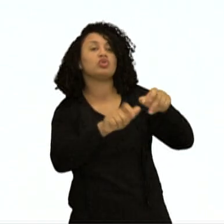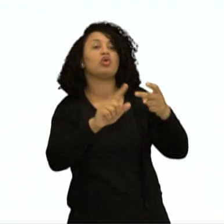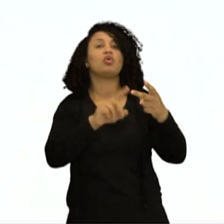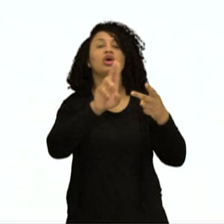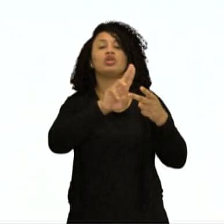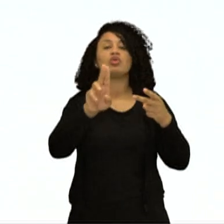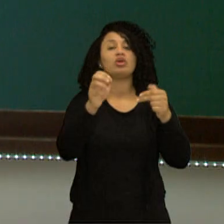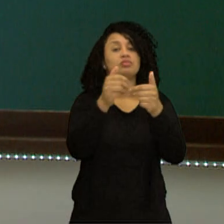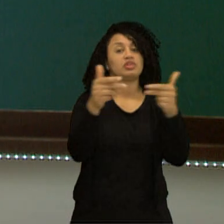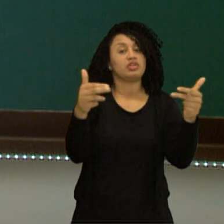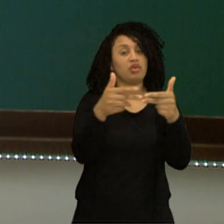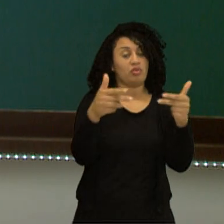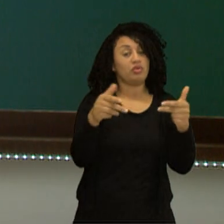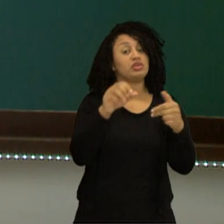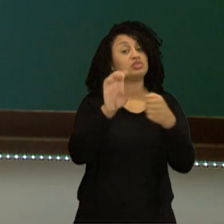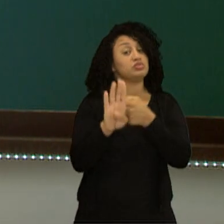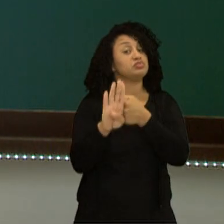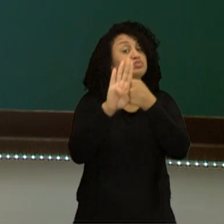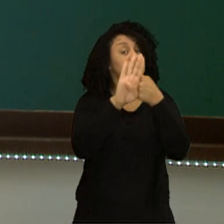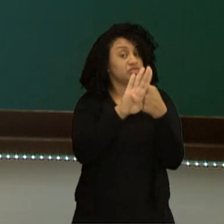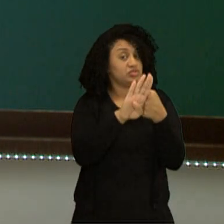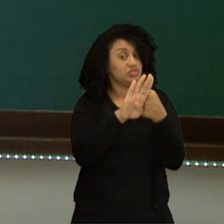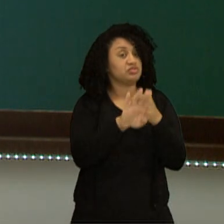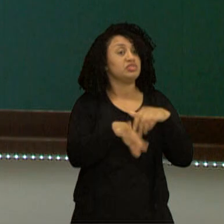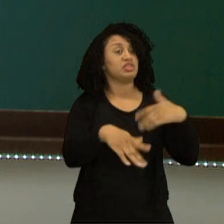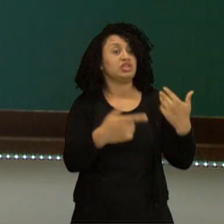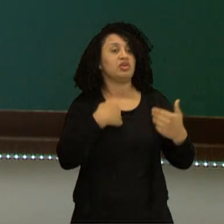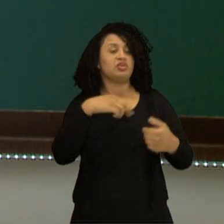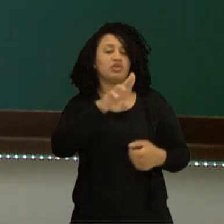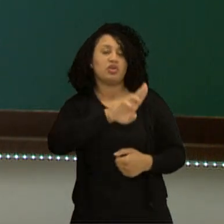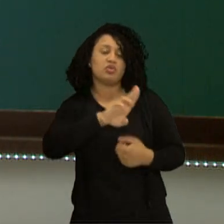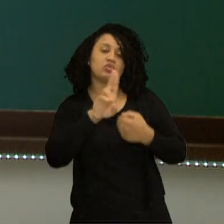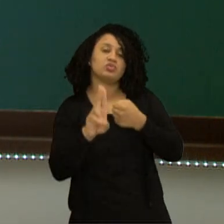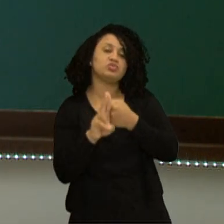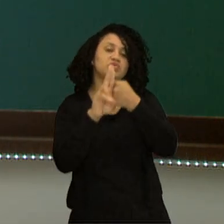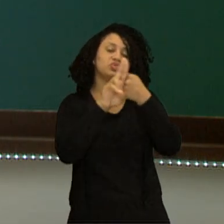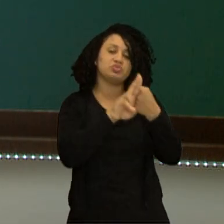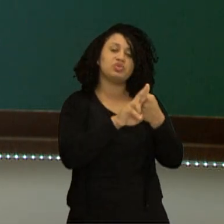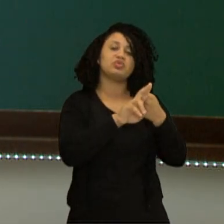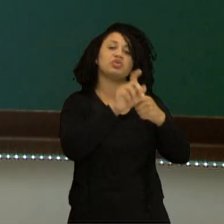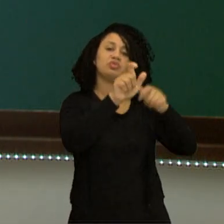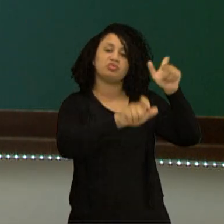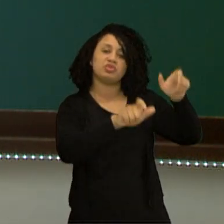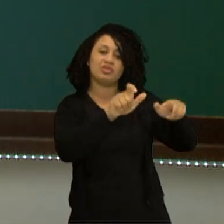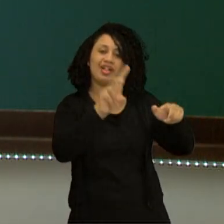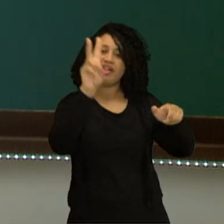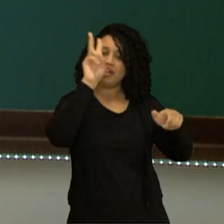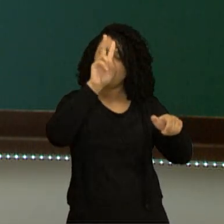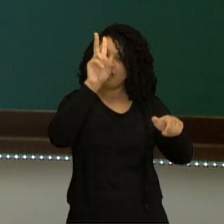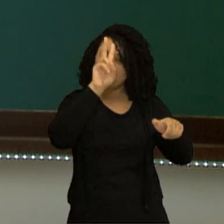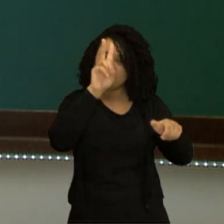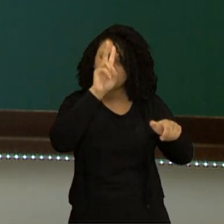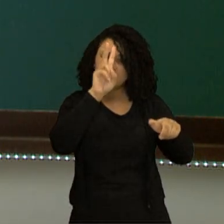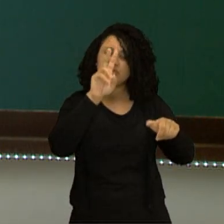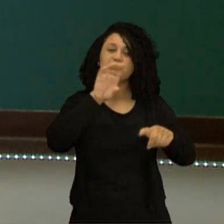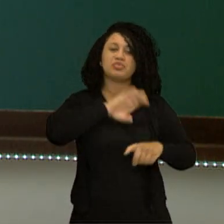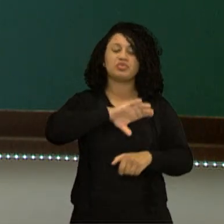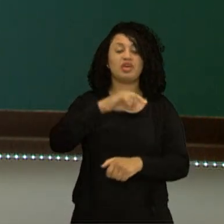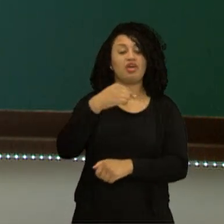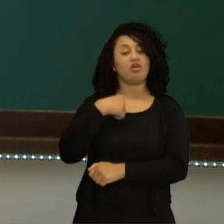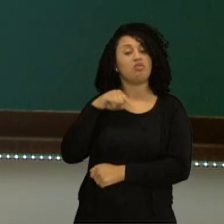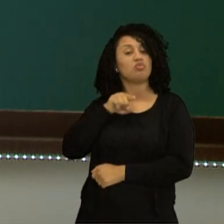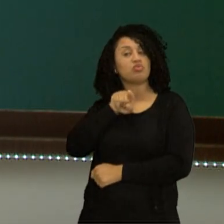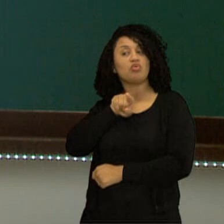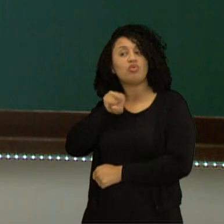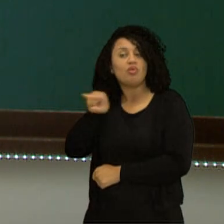nome da coisa, isso é substantivo. Então, eu vou usar os pronomes pessoais, lembra pronomes pessoais em língua portuguesa? Eu,